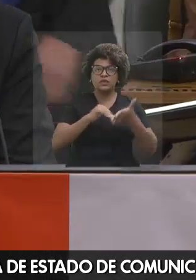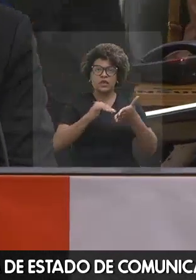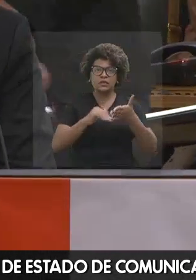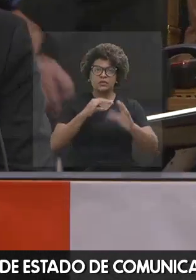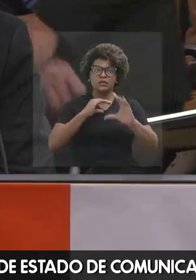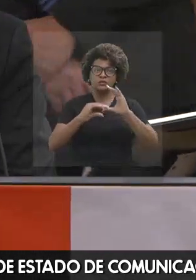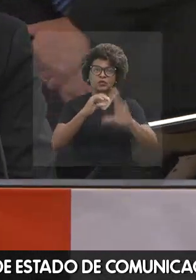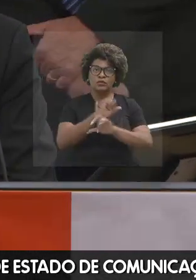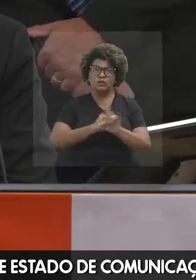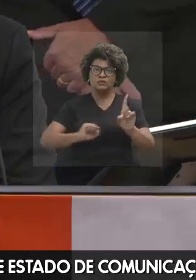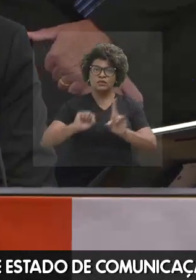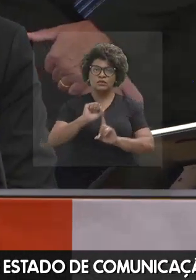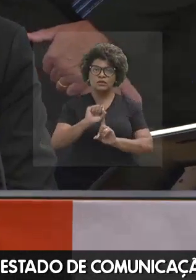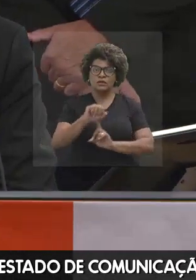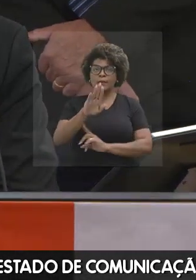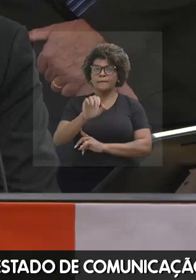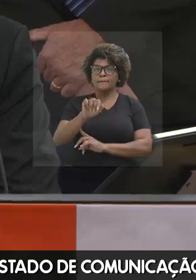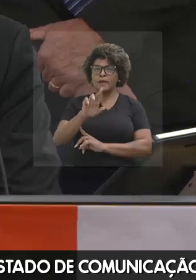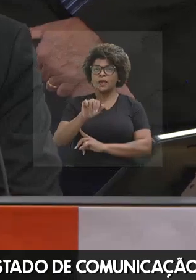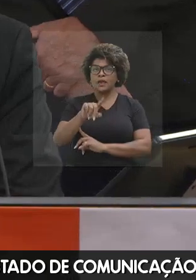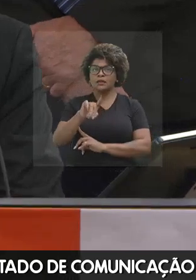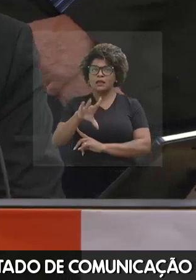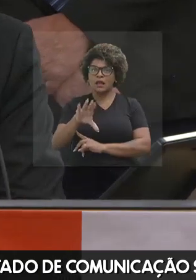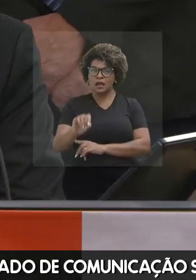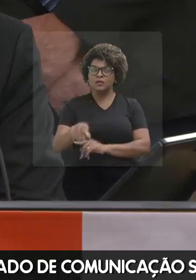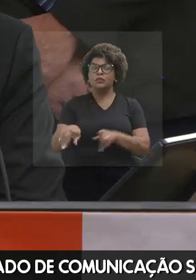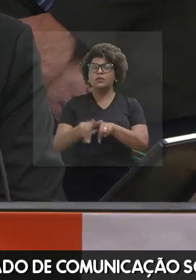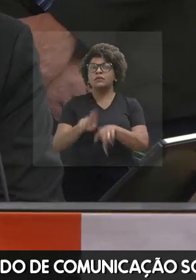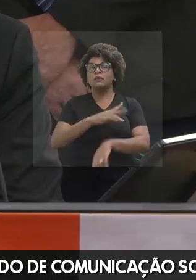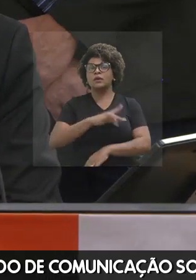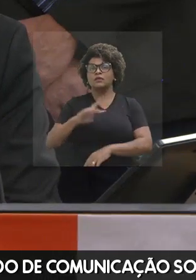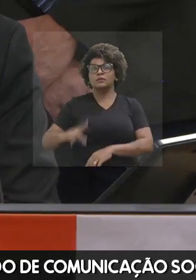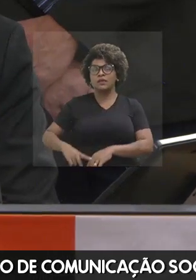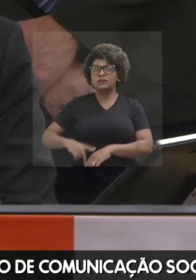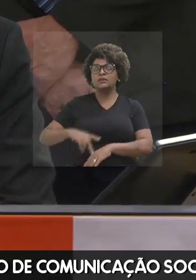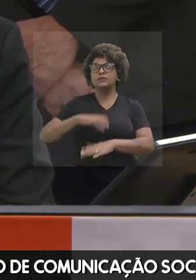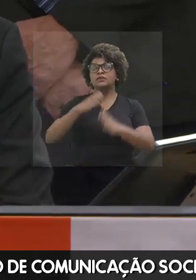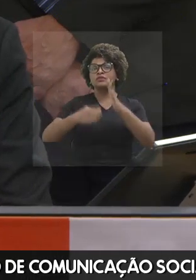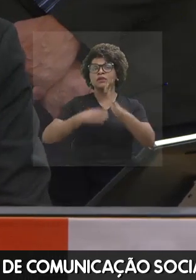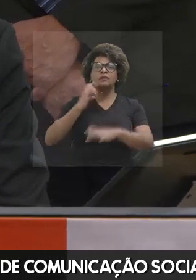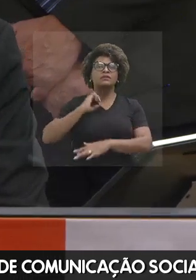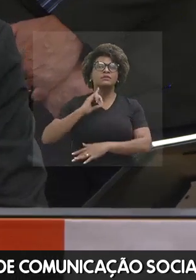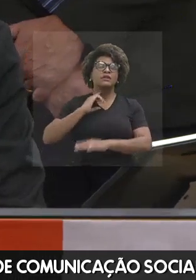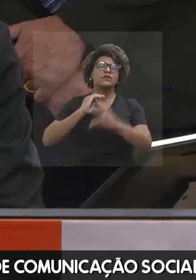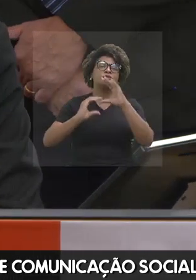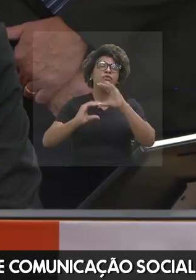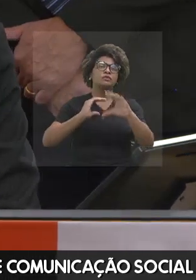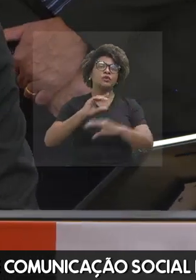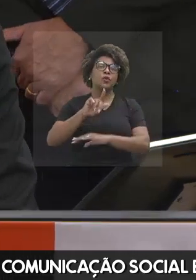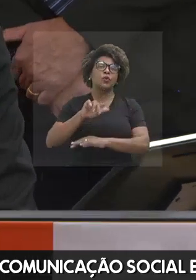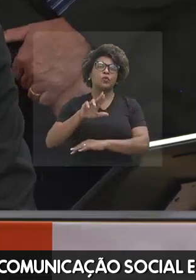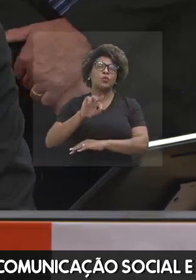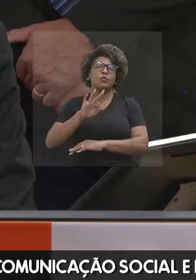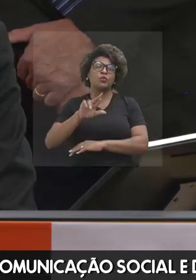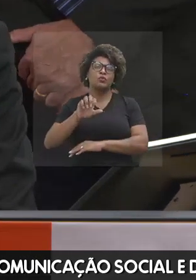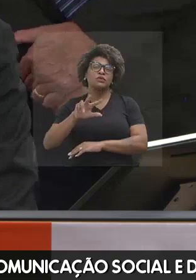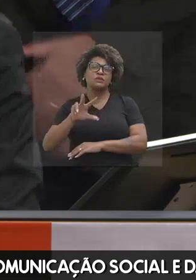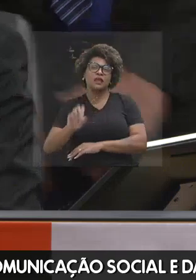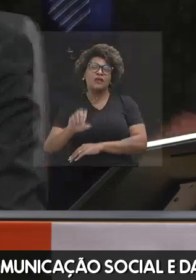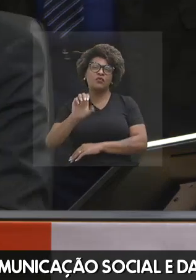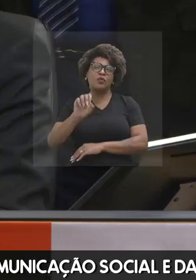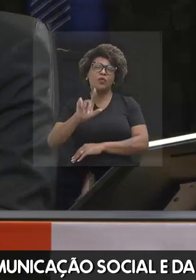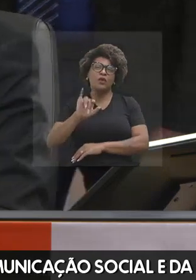Bernardo Assis Fonseca Campos, e do presidente da empresa Mineira de Comunicação, Gustavo Medicino de Oliveira.